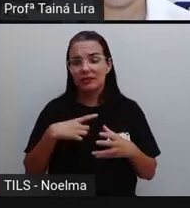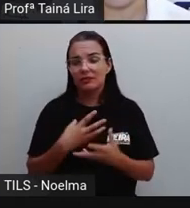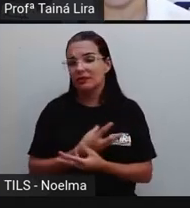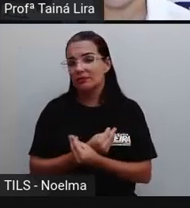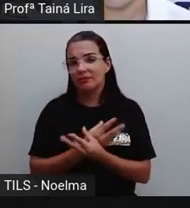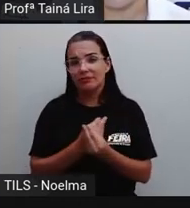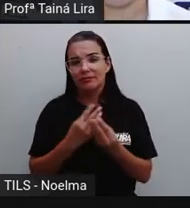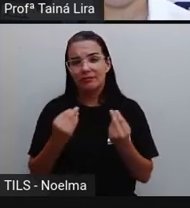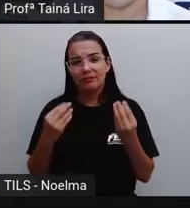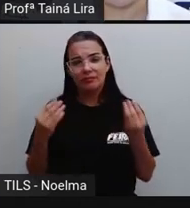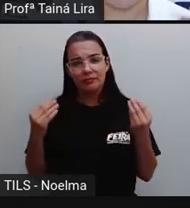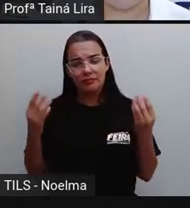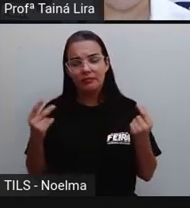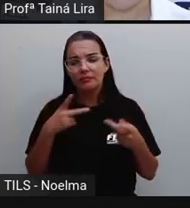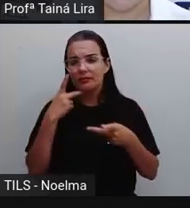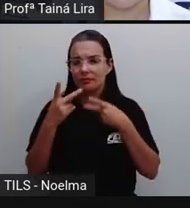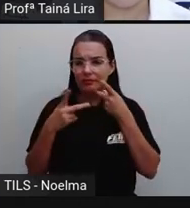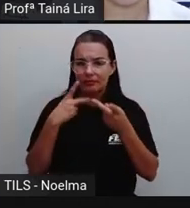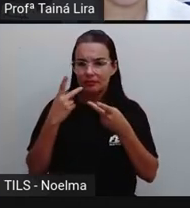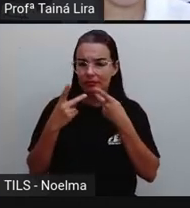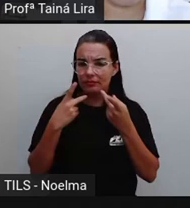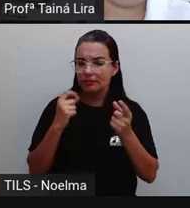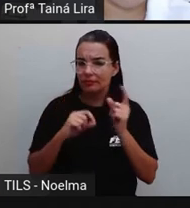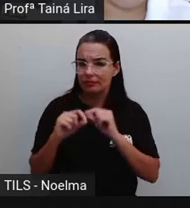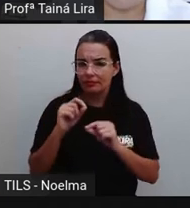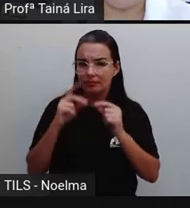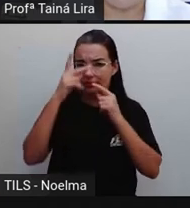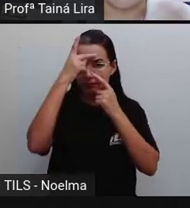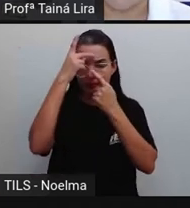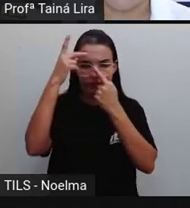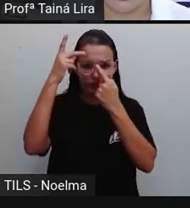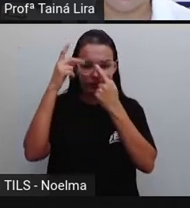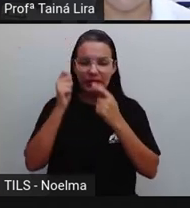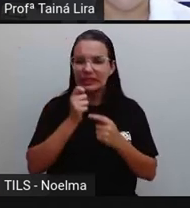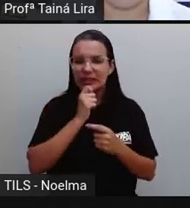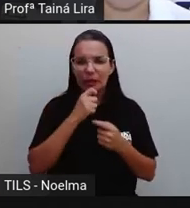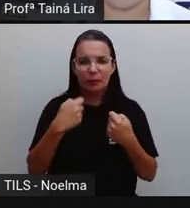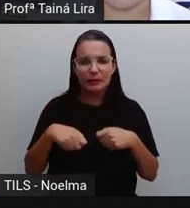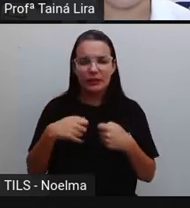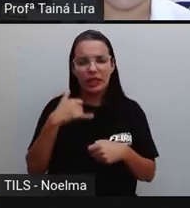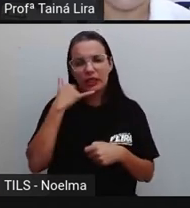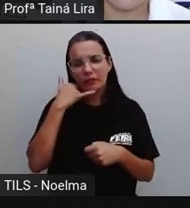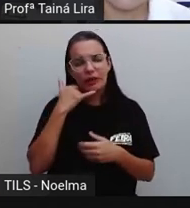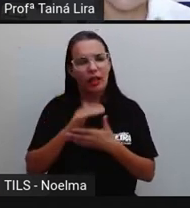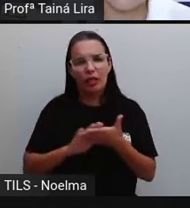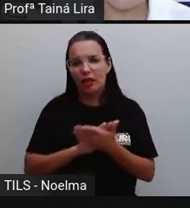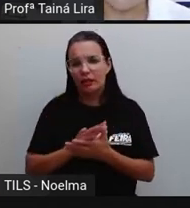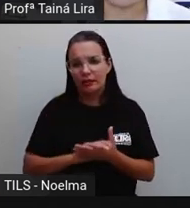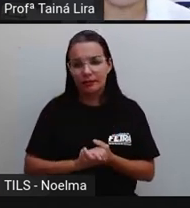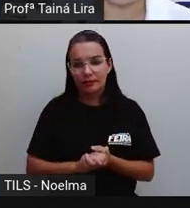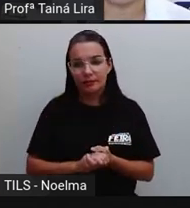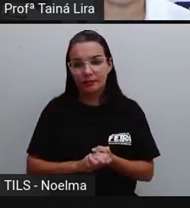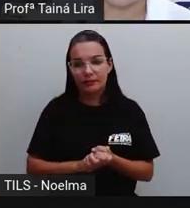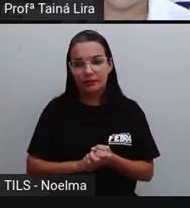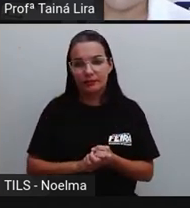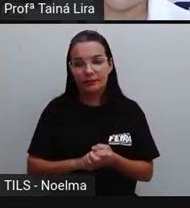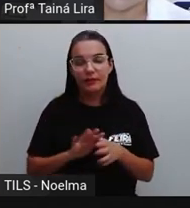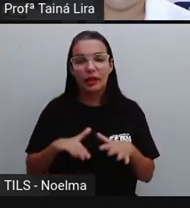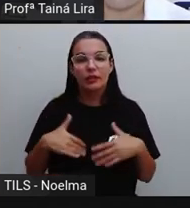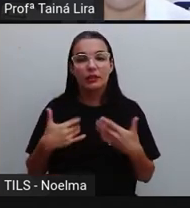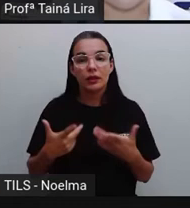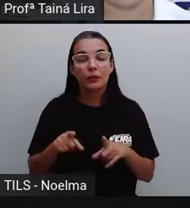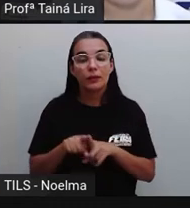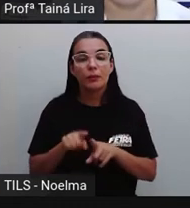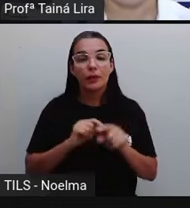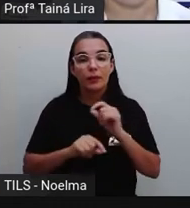consegue falar com a pessoa até sem precisar telefonar, não é? Se quiser. E mesmo que a gente queira